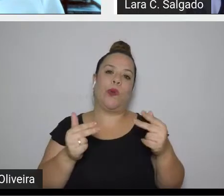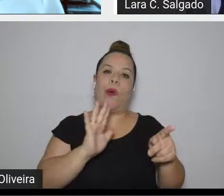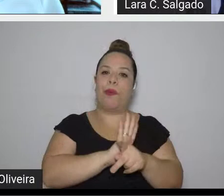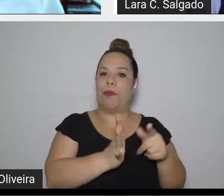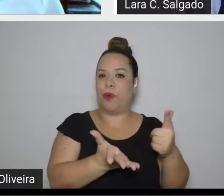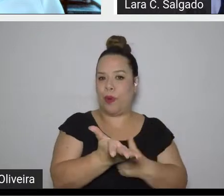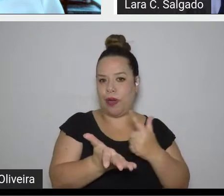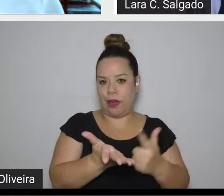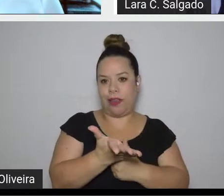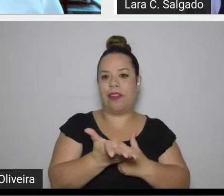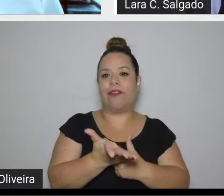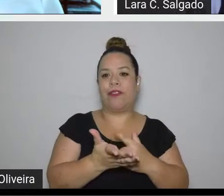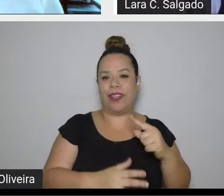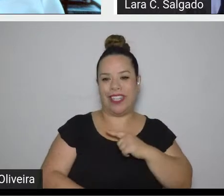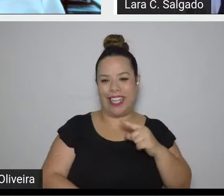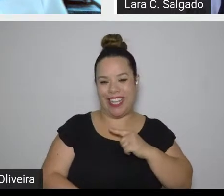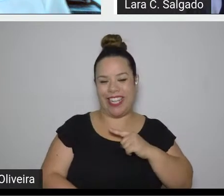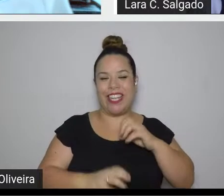Saramago.